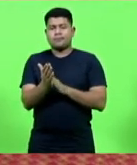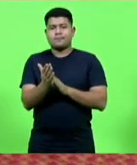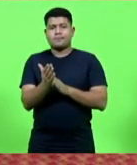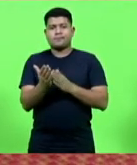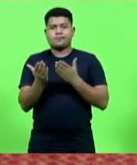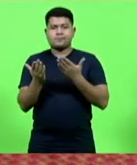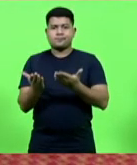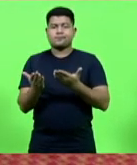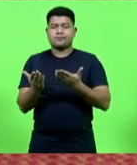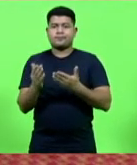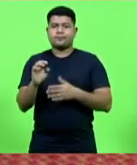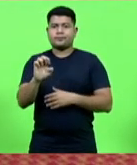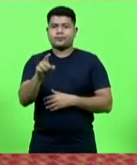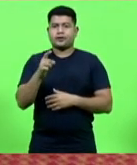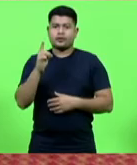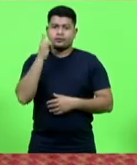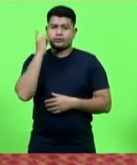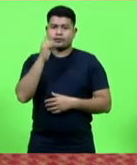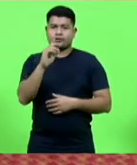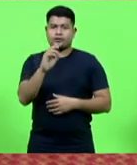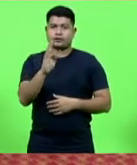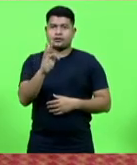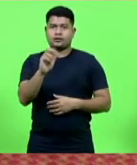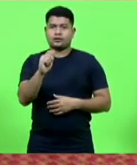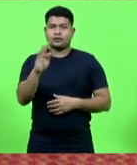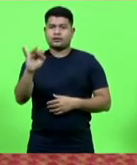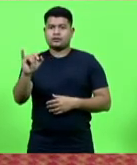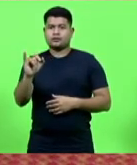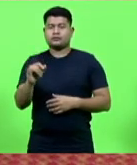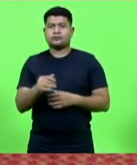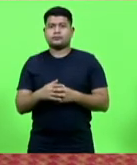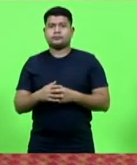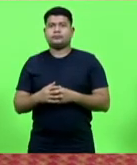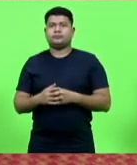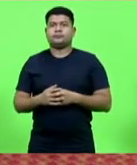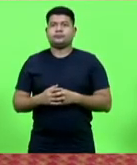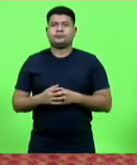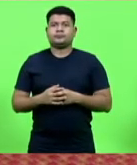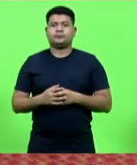Teixeira e à doutora Luciane Bizoni Sereta.